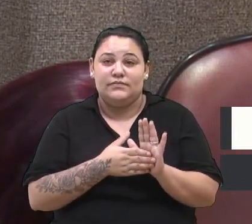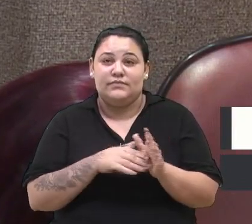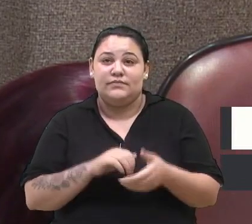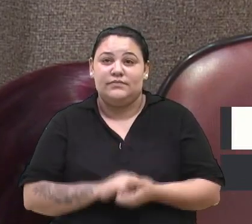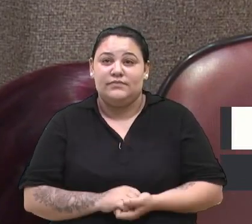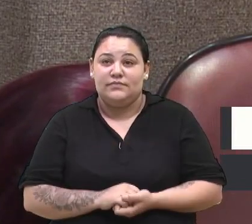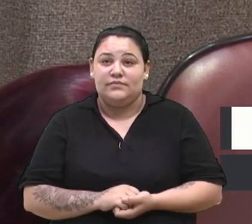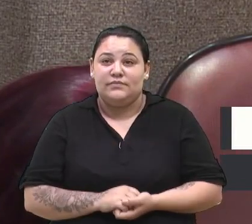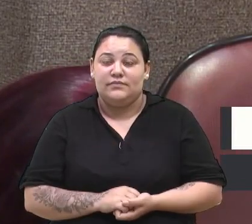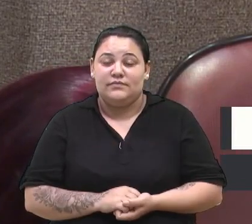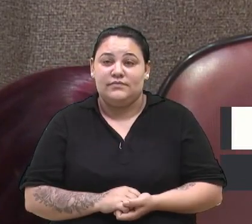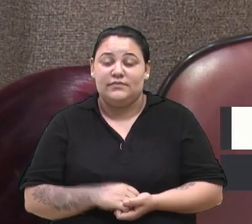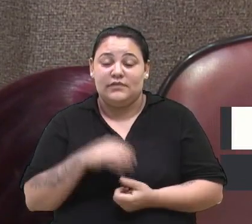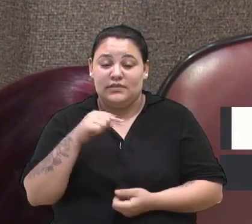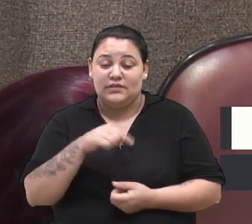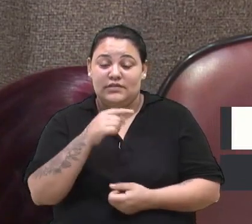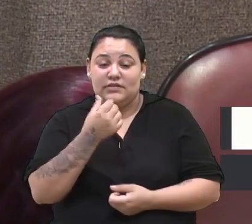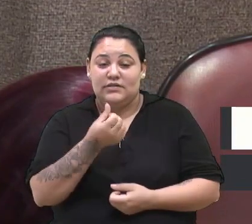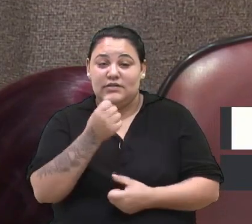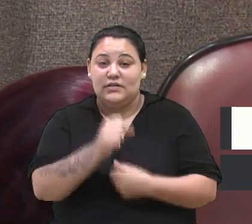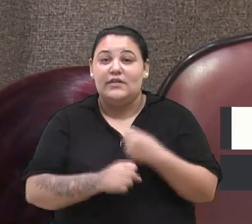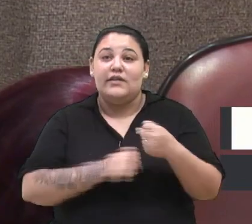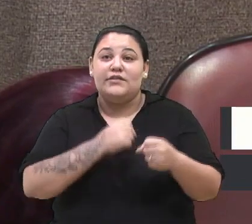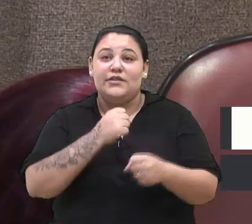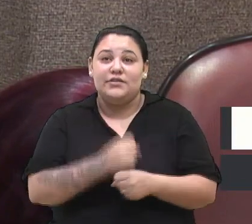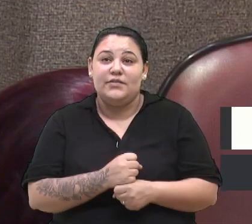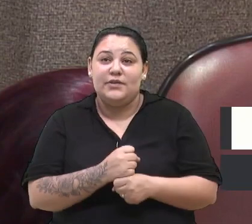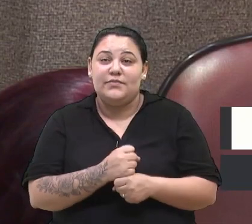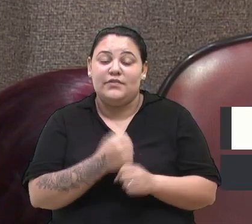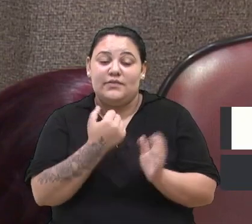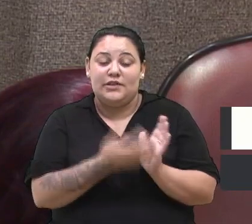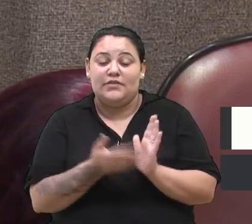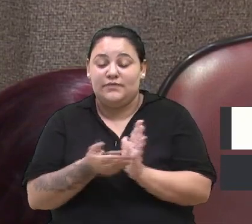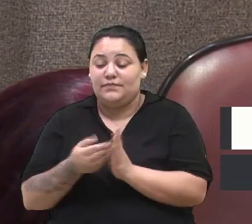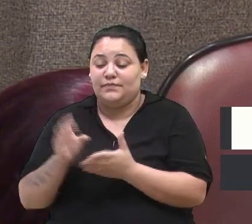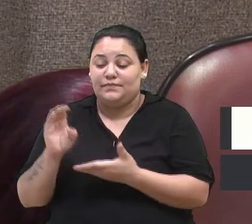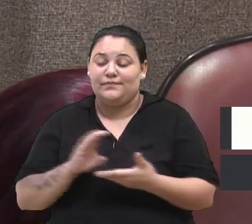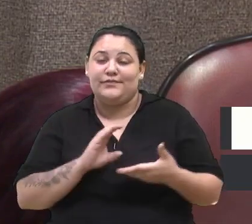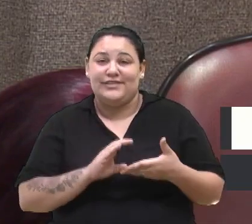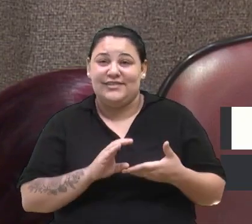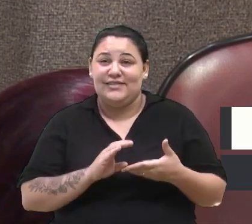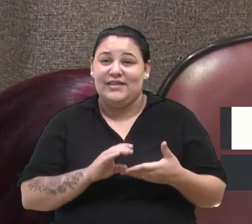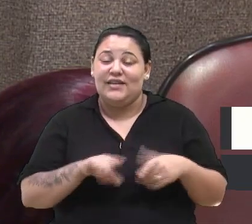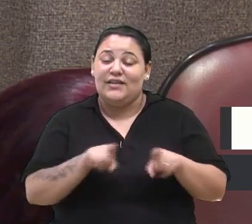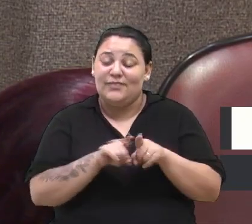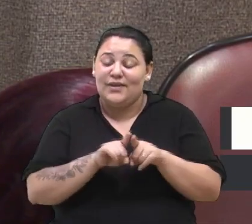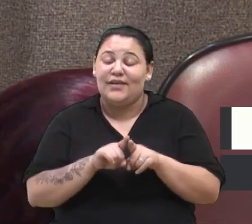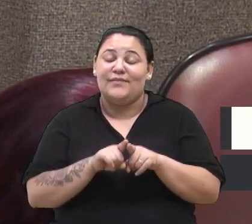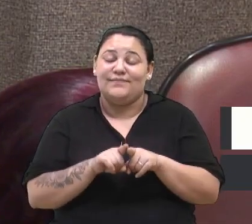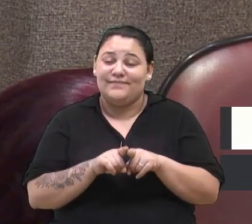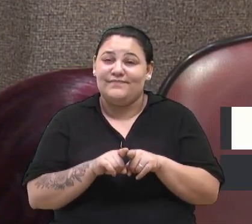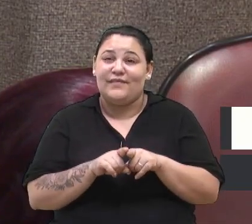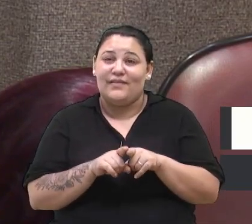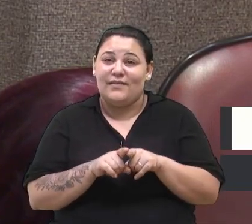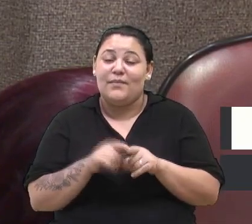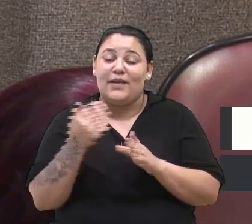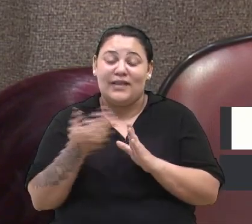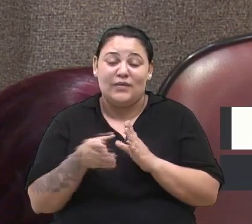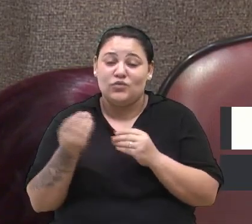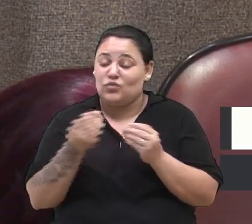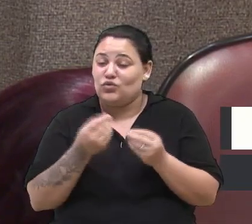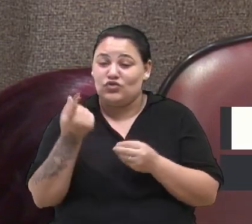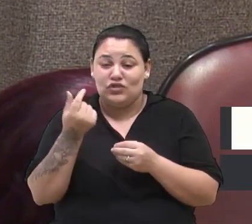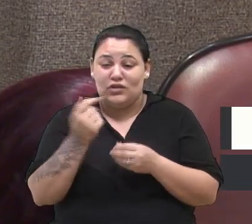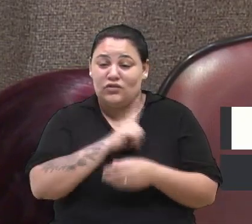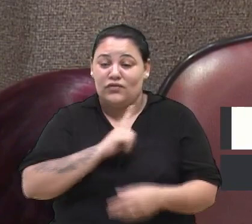Nesses seis anos nós perdemos muito recurso, nós deixamos de captar muito recurso no governo federal, porque existem linhas de